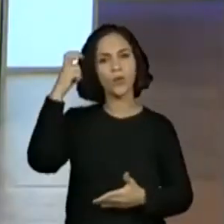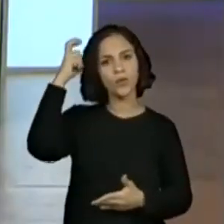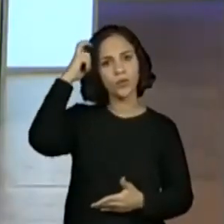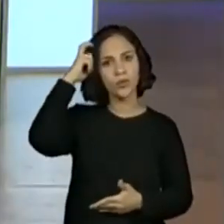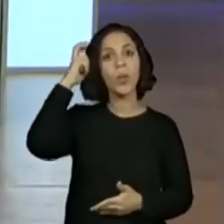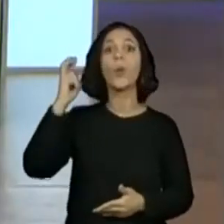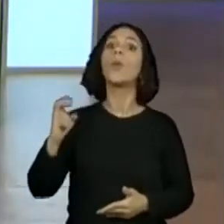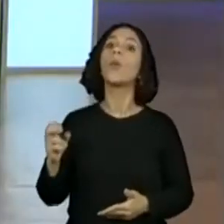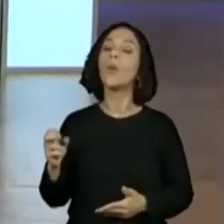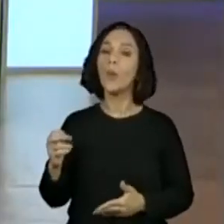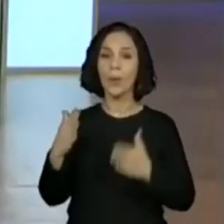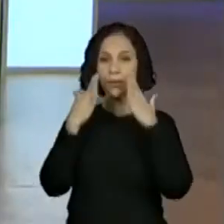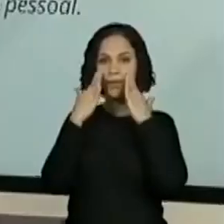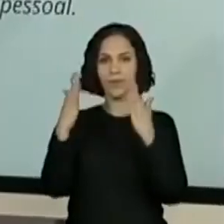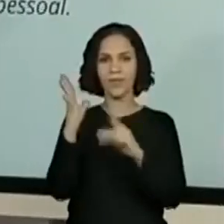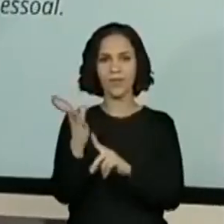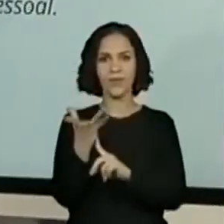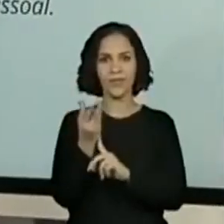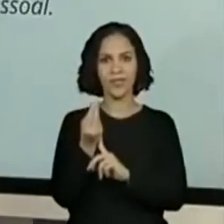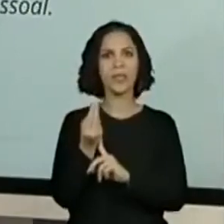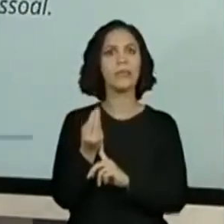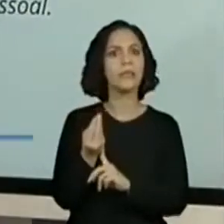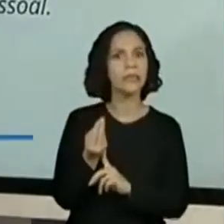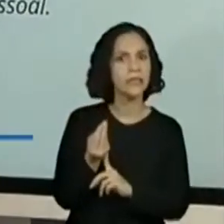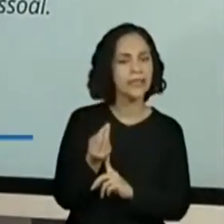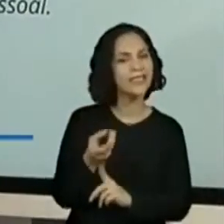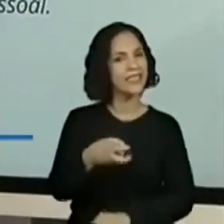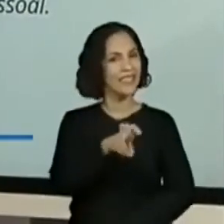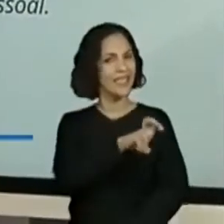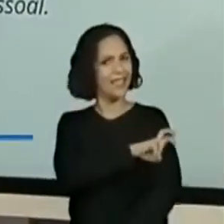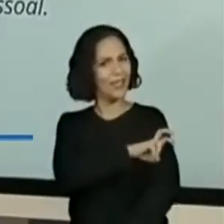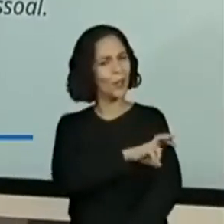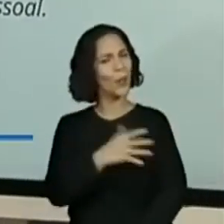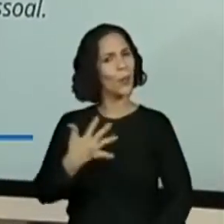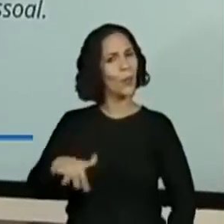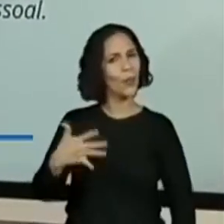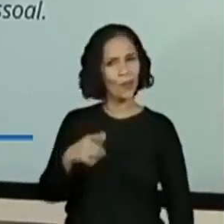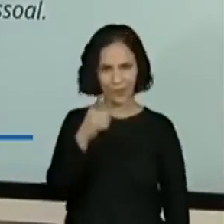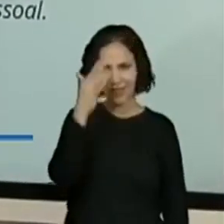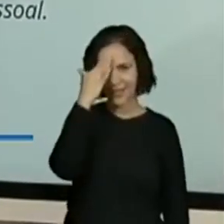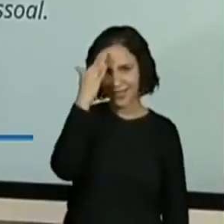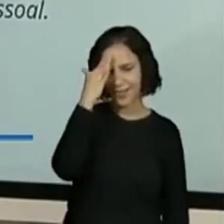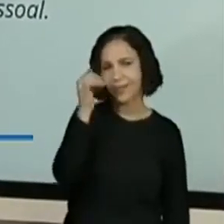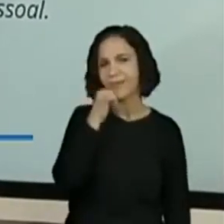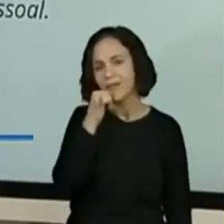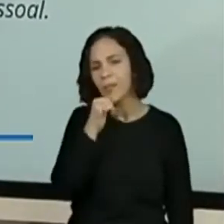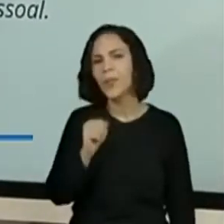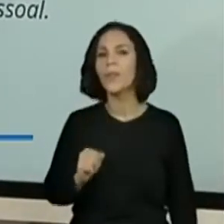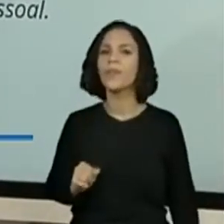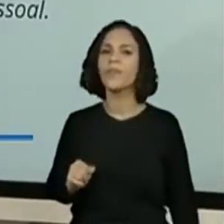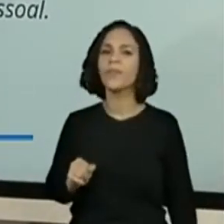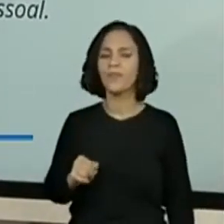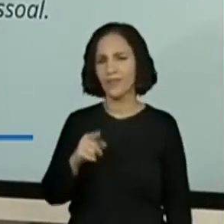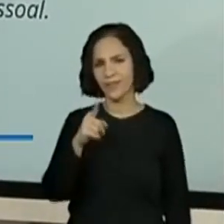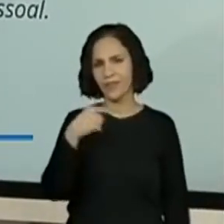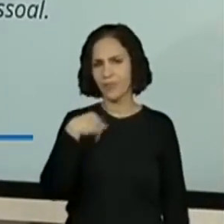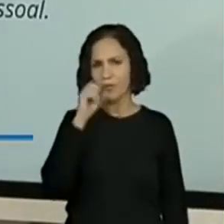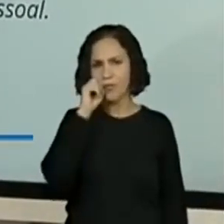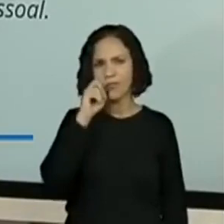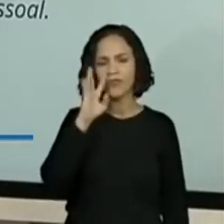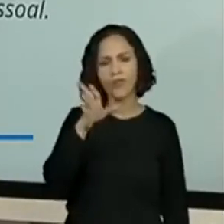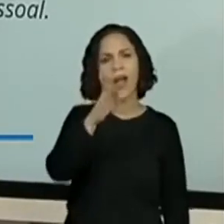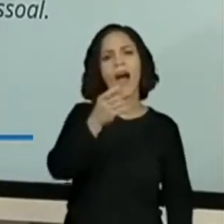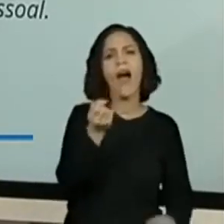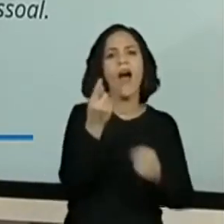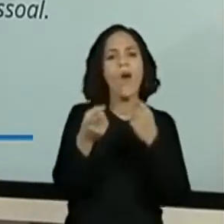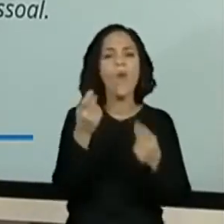Gente, expressão artística. Galerinha do quinto. Vocês sabem que quando vocês... Para vocês que eu já vi, aluno que gosta